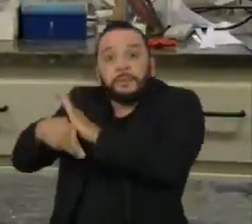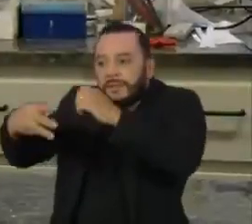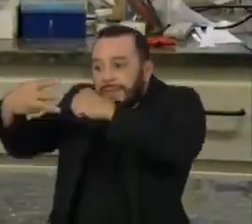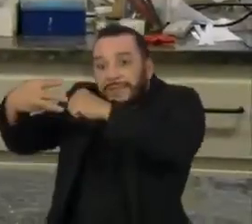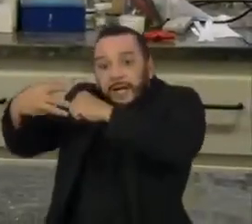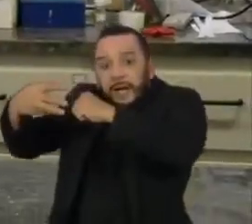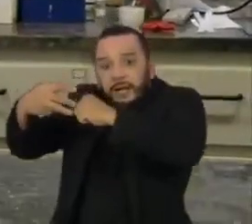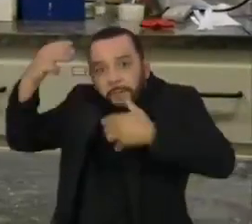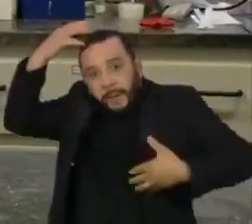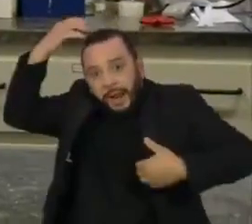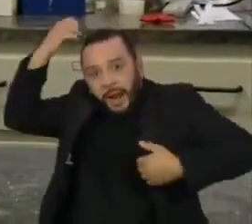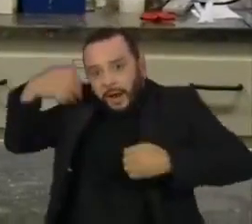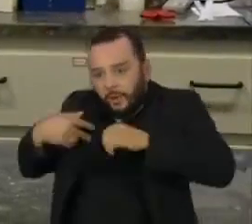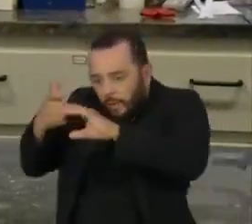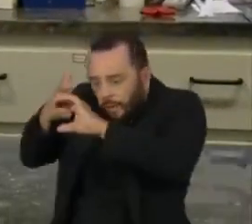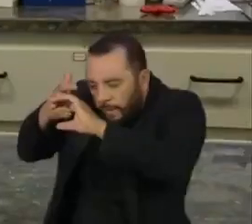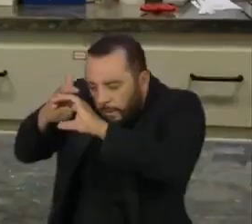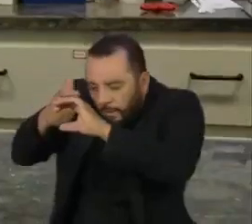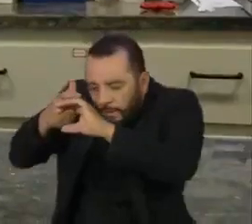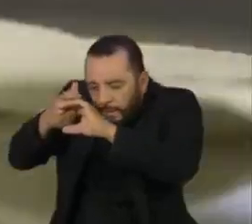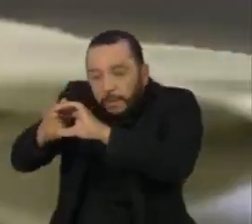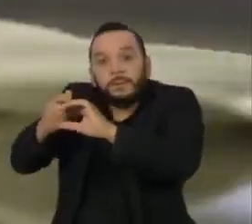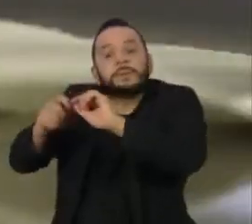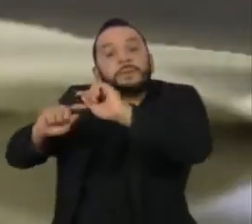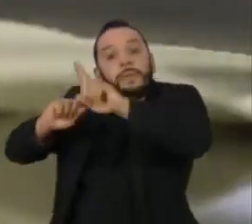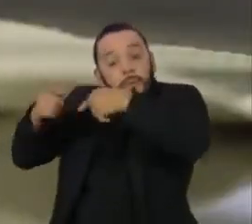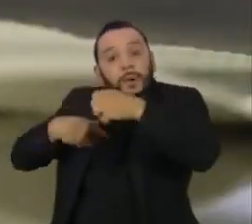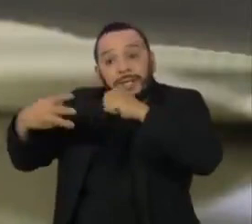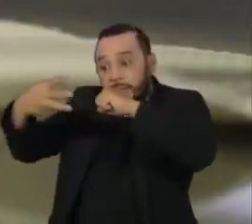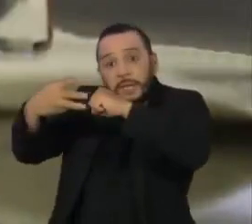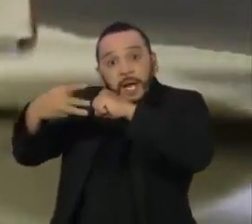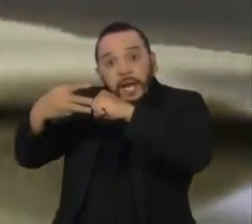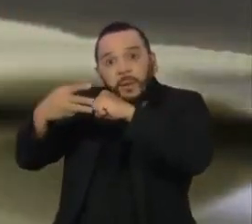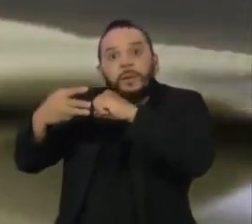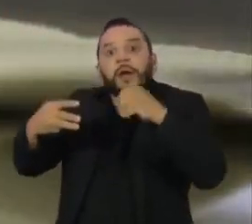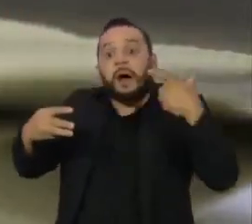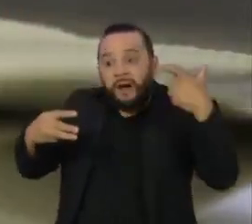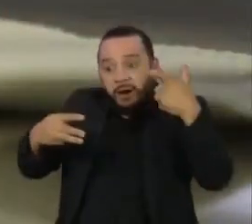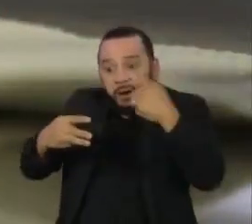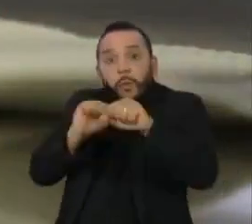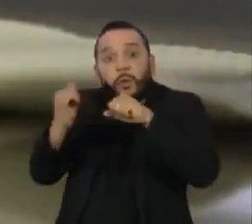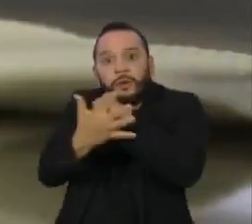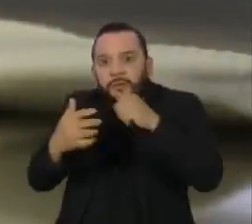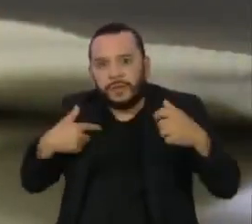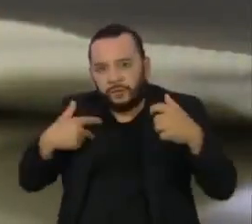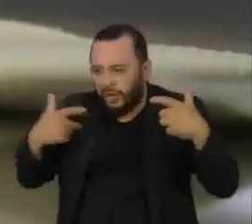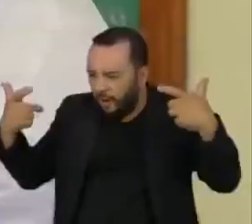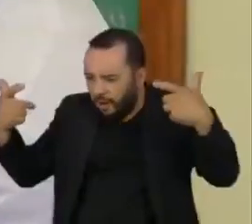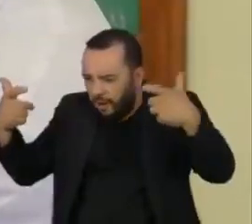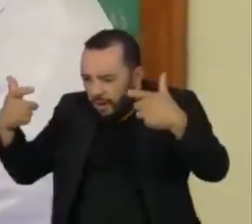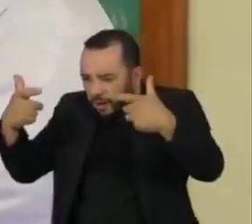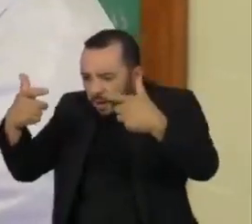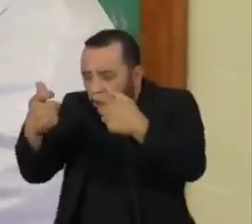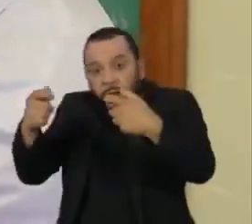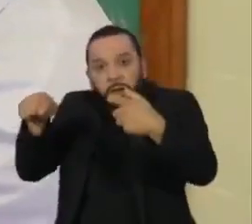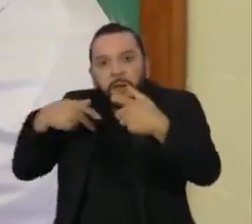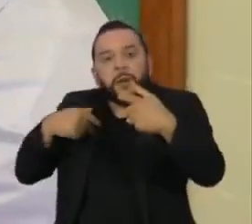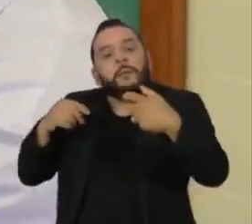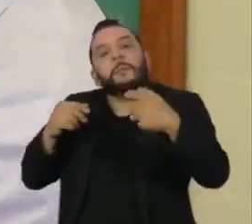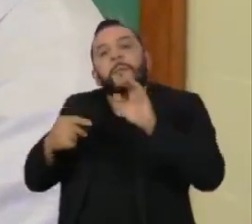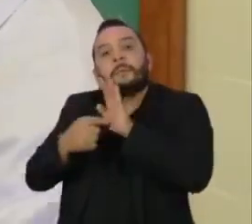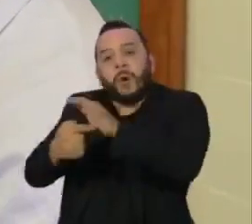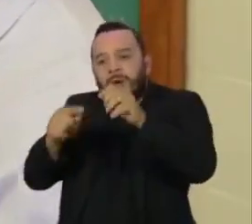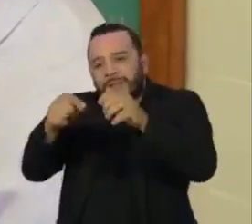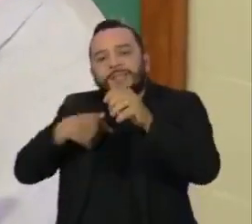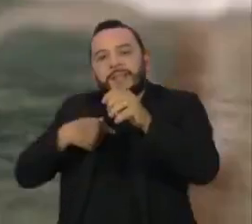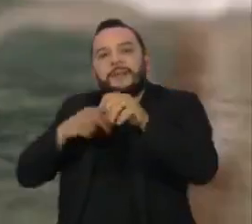cultivadas em laboratório. Depois, infectaram as células com o novo coronavírus. Os resultados mostram que a capacidade do vírus se